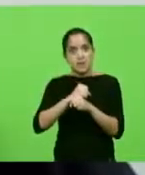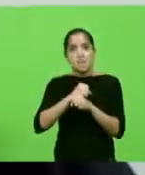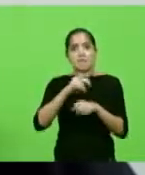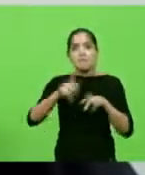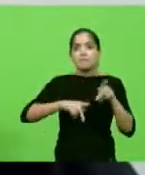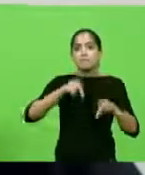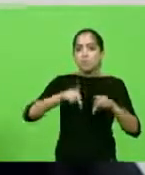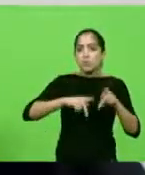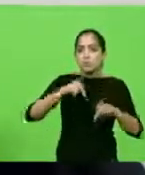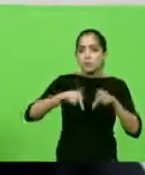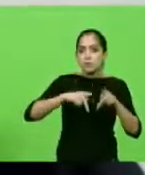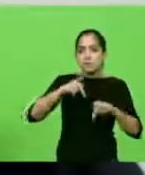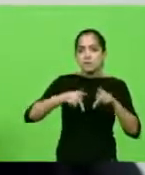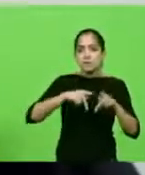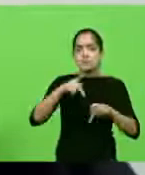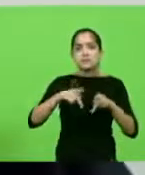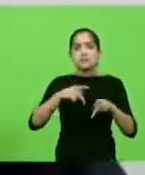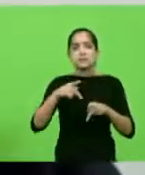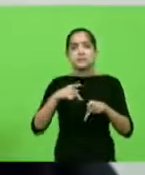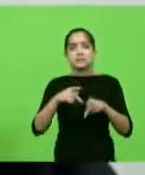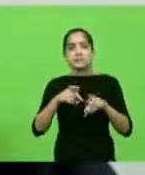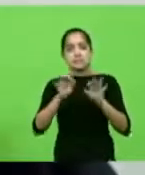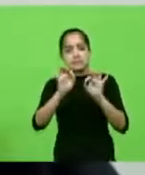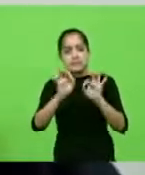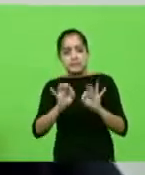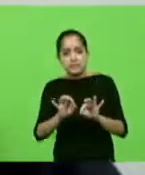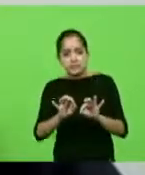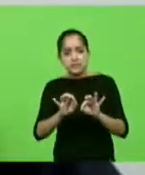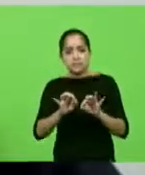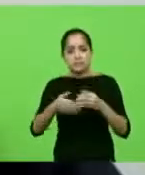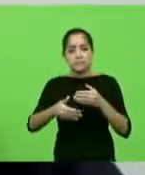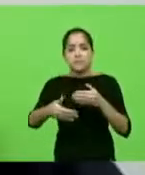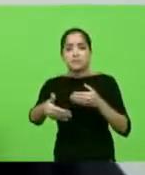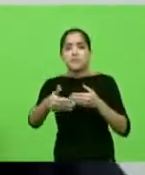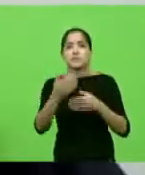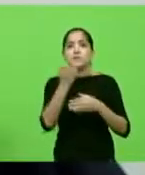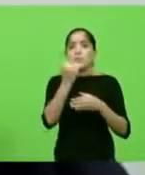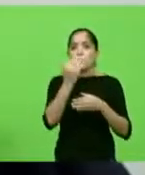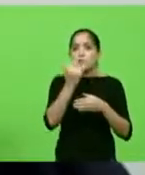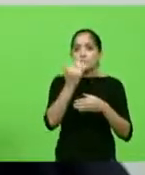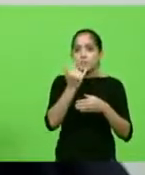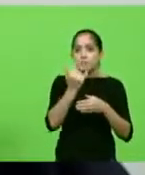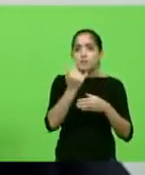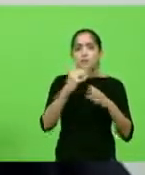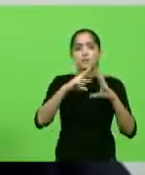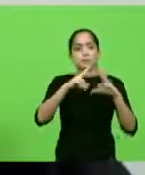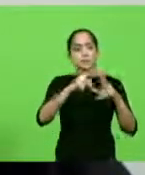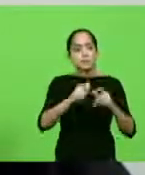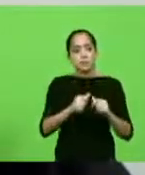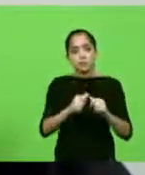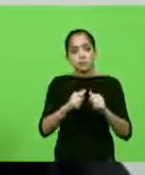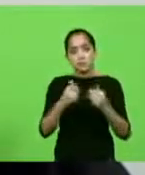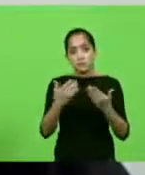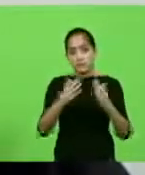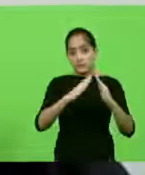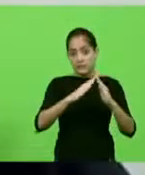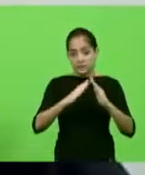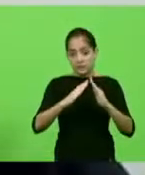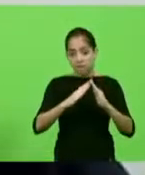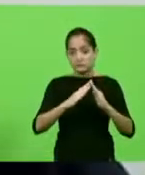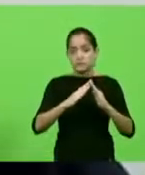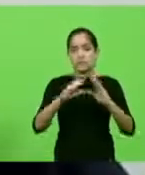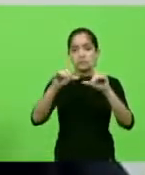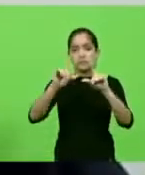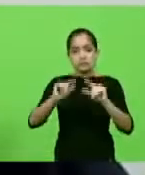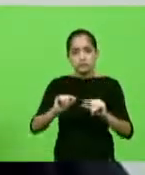brasileira não tem certeza se haverá comida suficiente em casa no dia seguinte. Precisou diminuir a qualidade